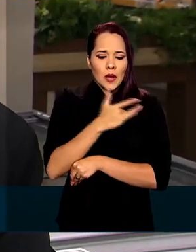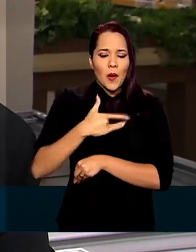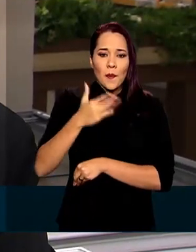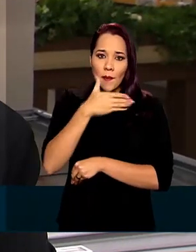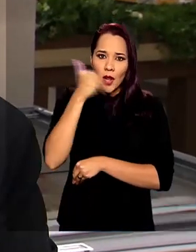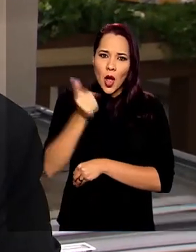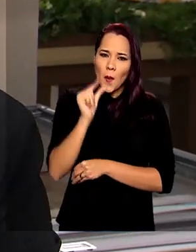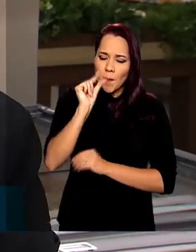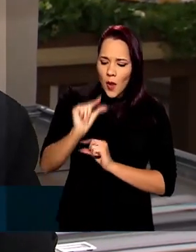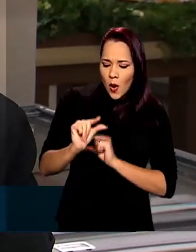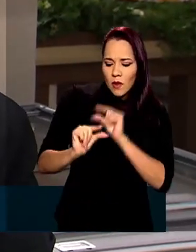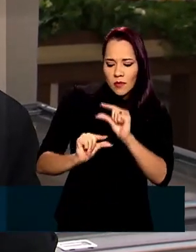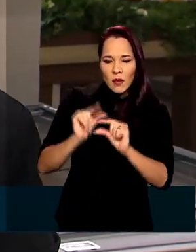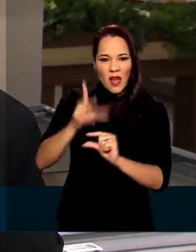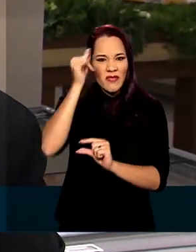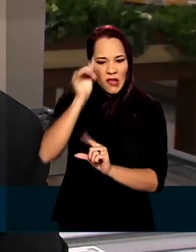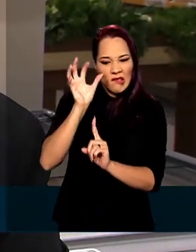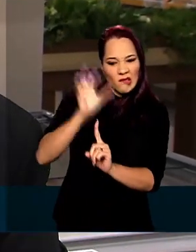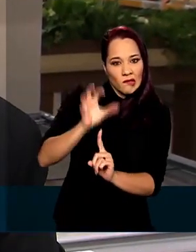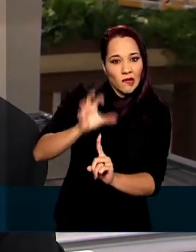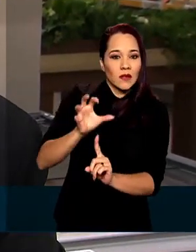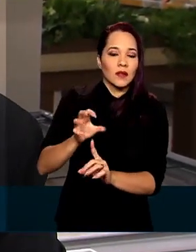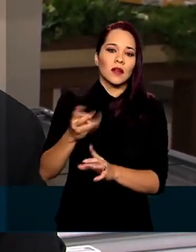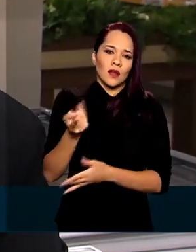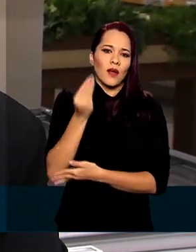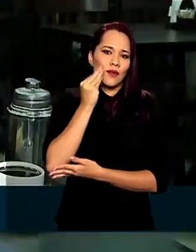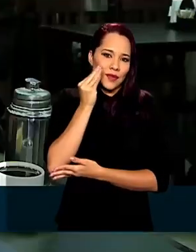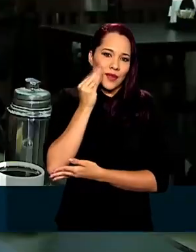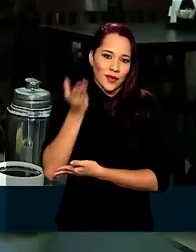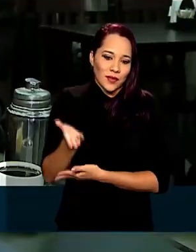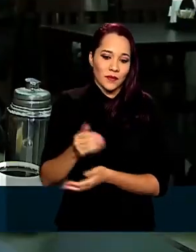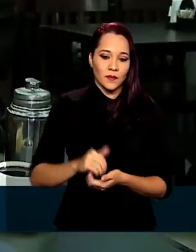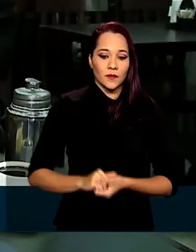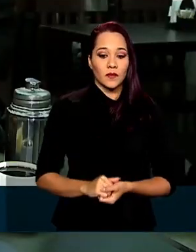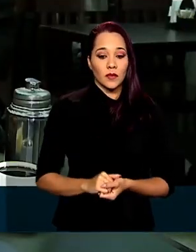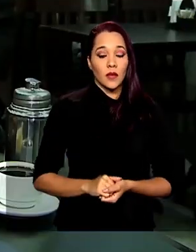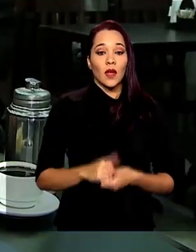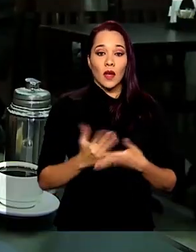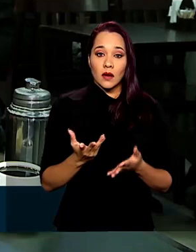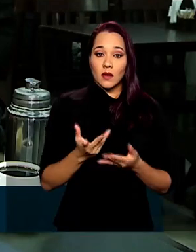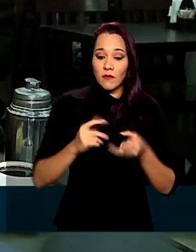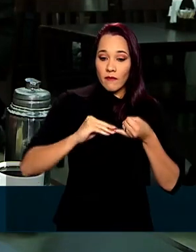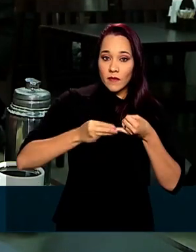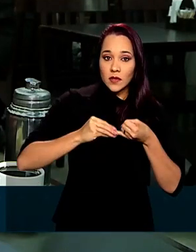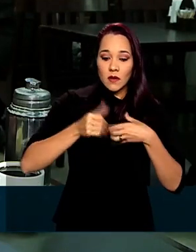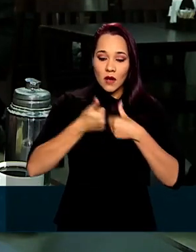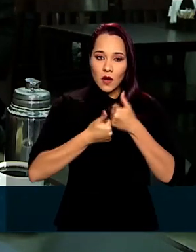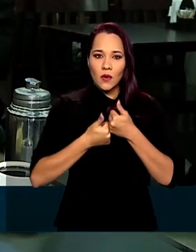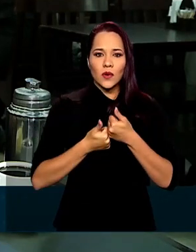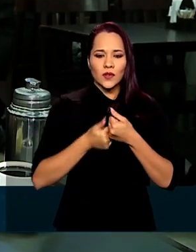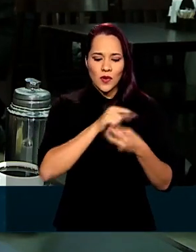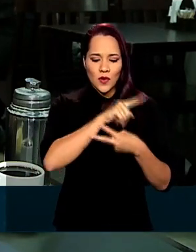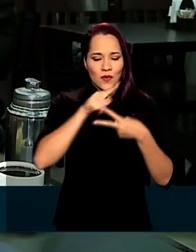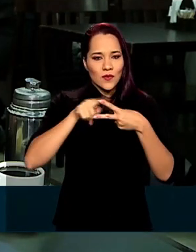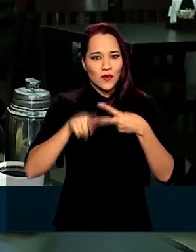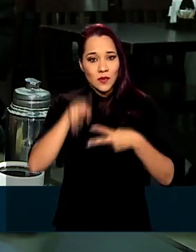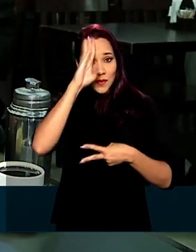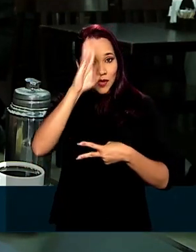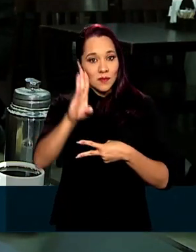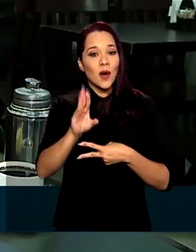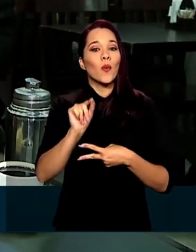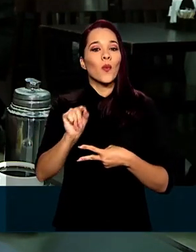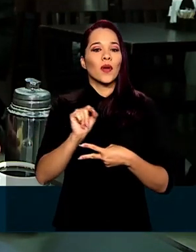devagar, sem botar muita pressão também. Eu tento fazer dessa forma. Além do feijão com arroz, outra parceria continua fazendo